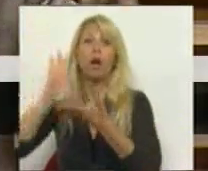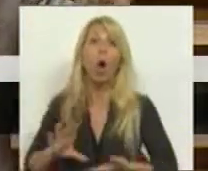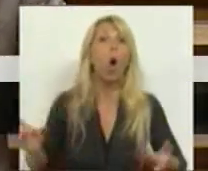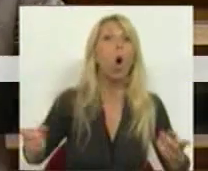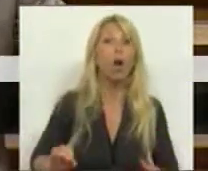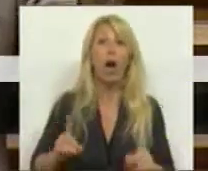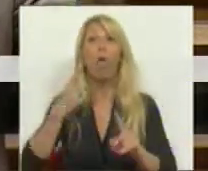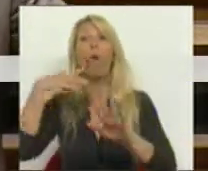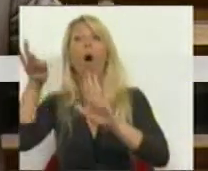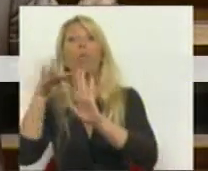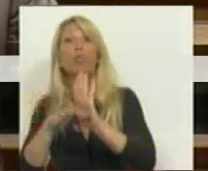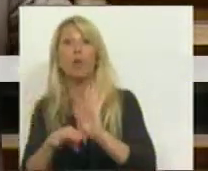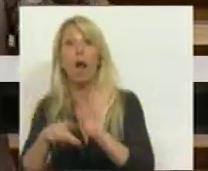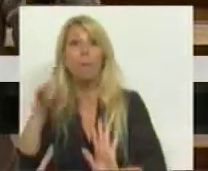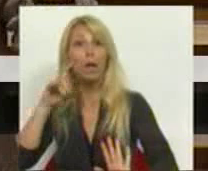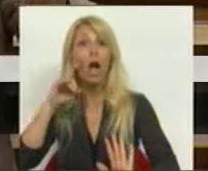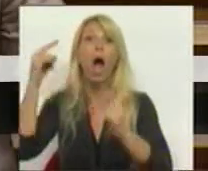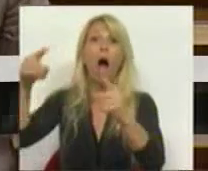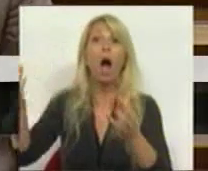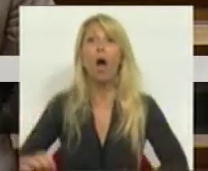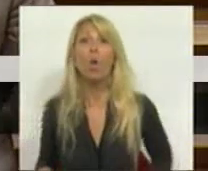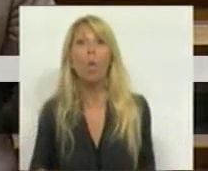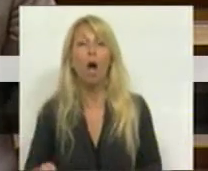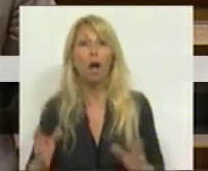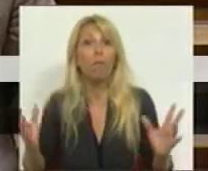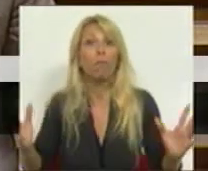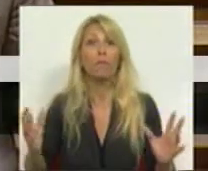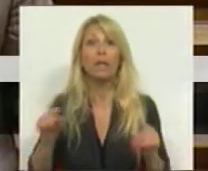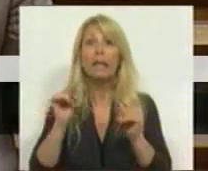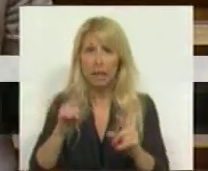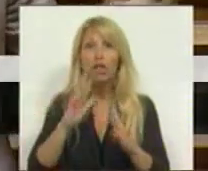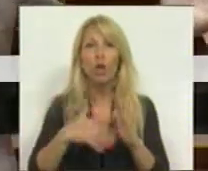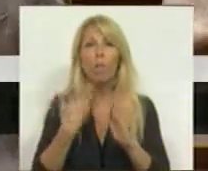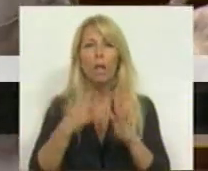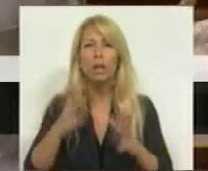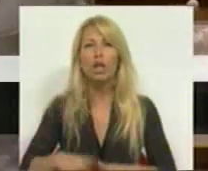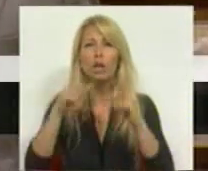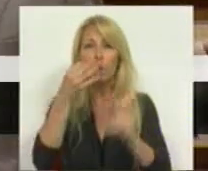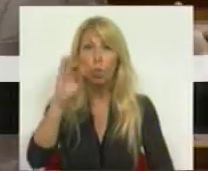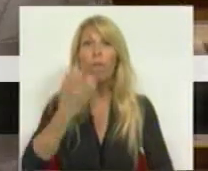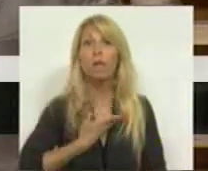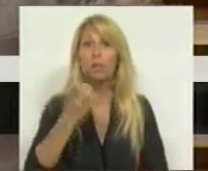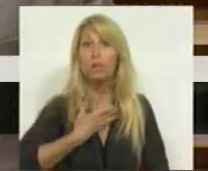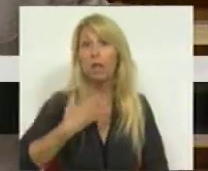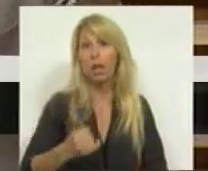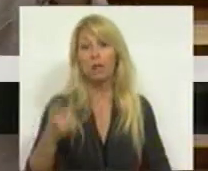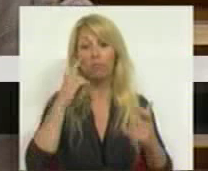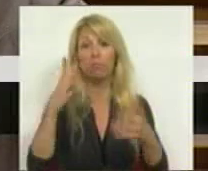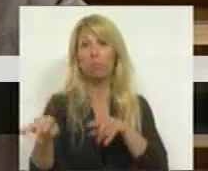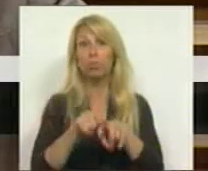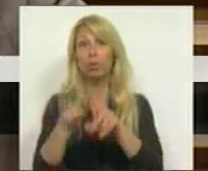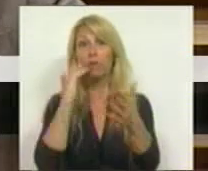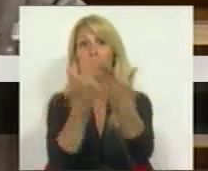ajoelhar o país à mão dos criadores. Esse é o plano de crescimento do PSD e CDS, esse é o resultado das políticas que estão a conduzir.